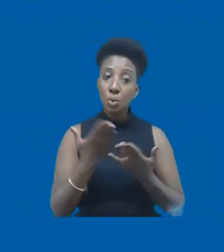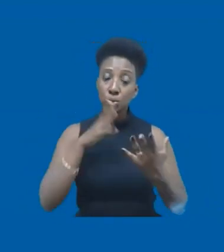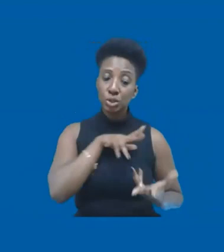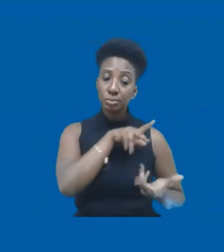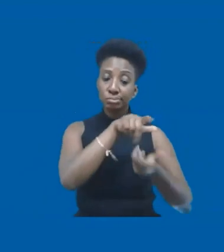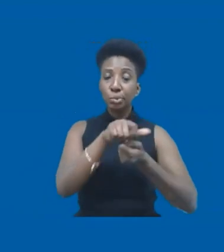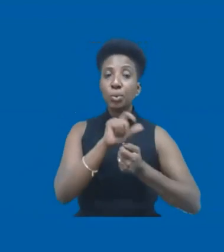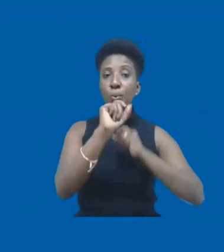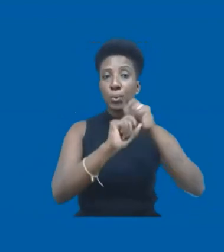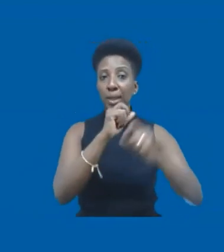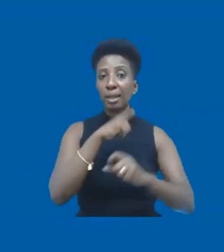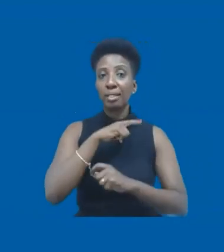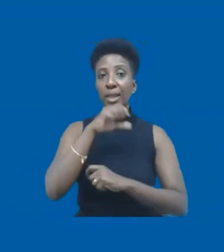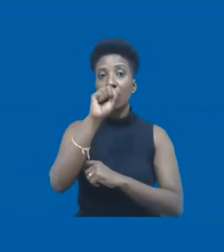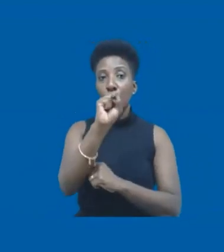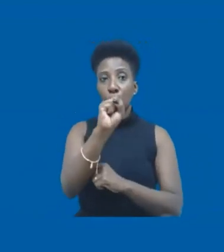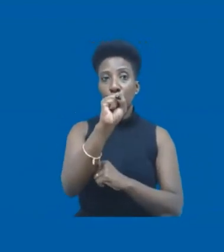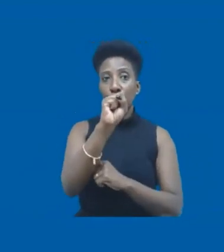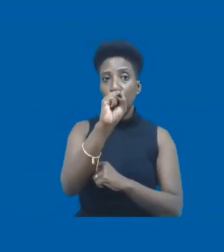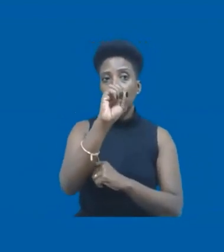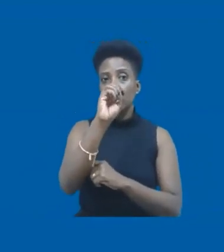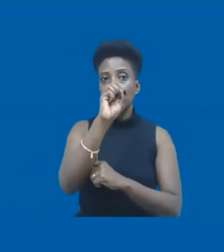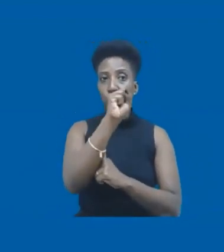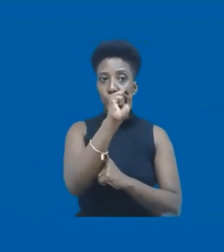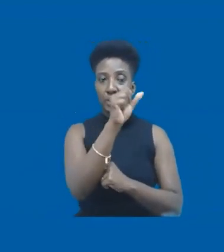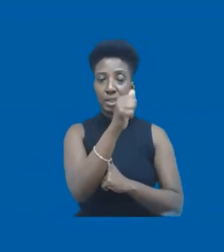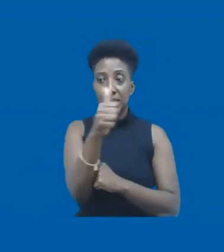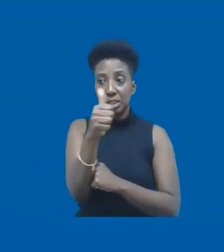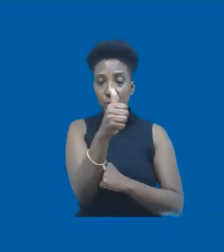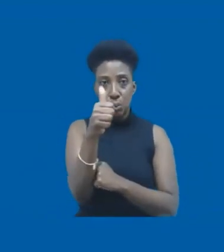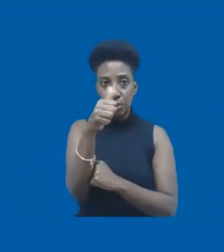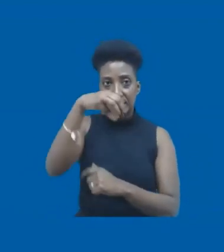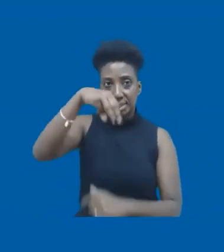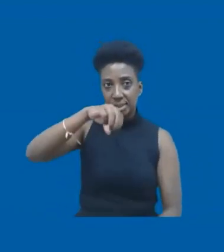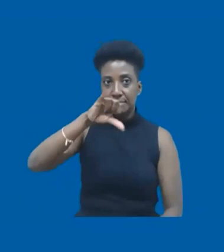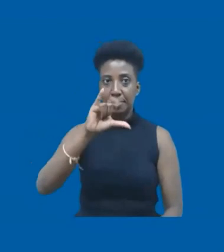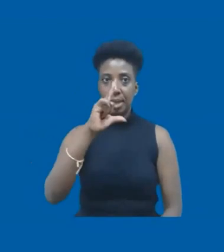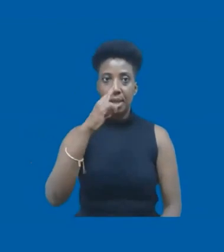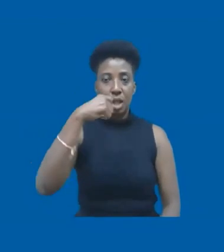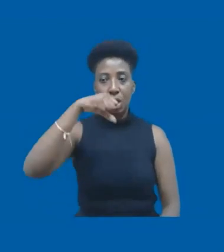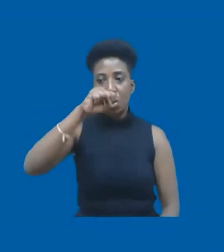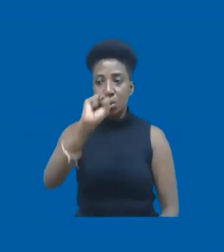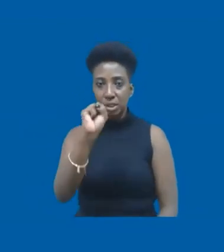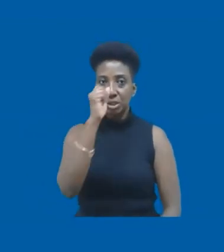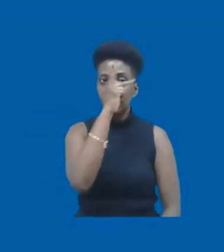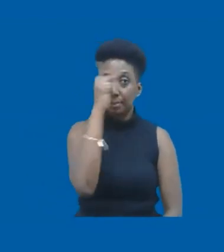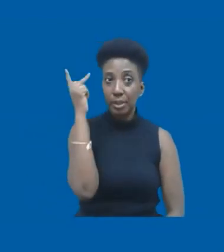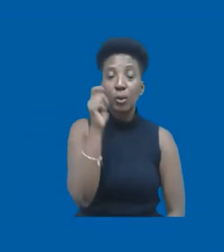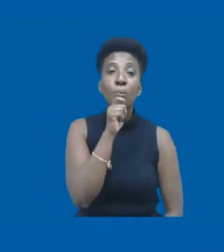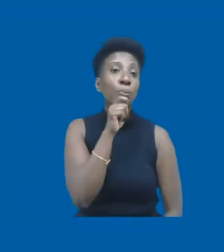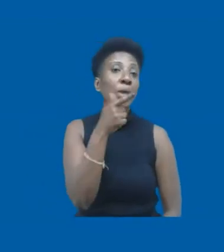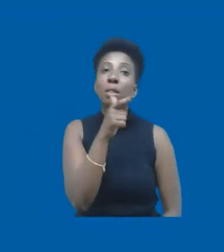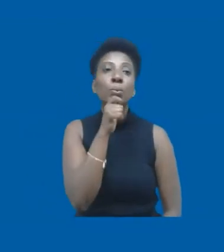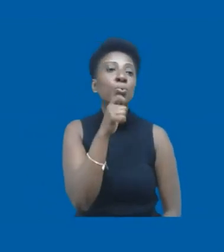mundo, nós temos 811 milhões de pessoas, milhões de pessoas, que não têm o que comer agora, nesse